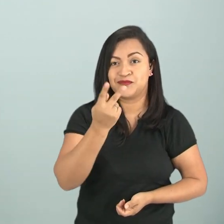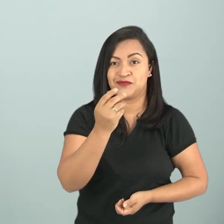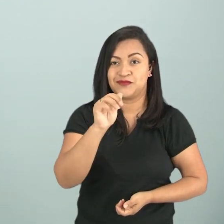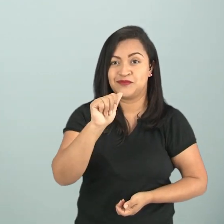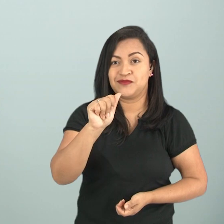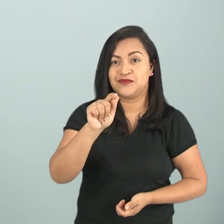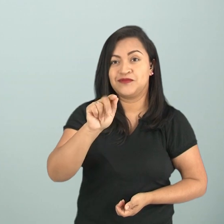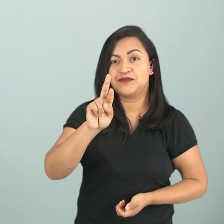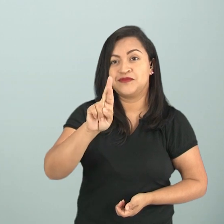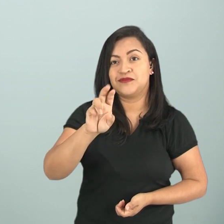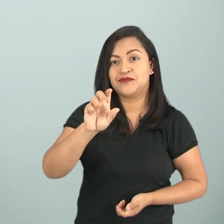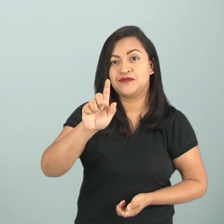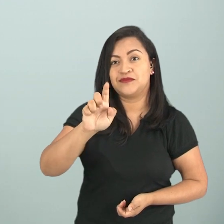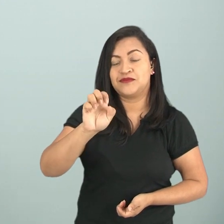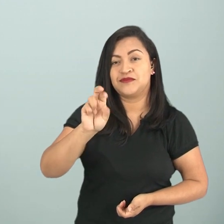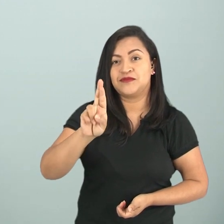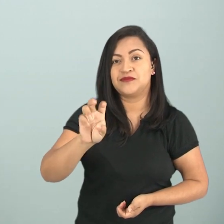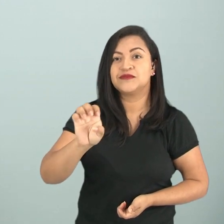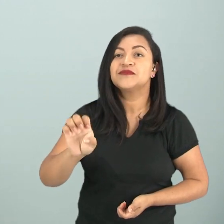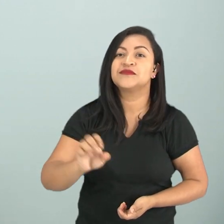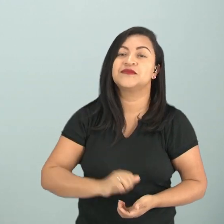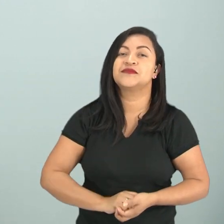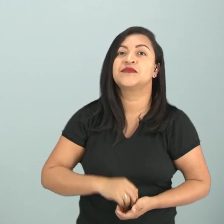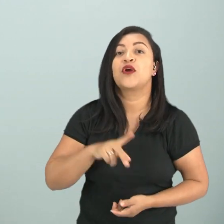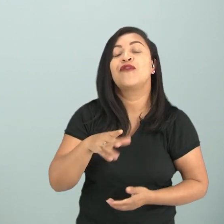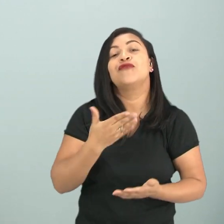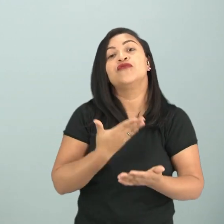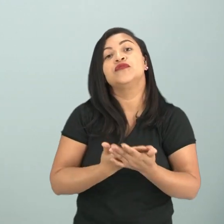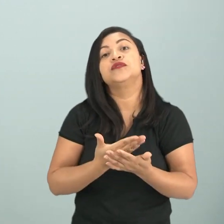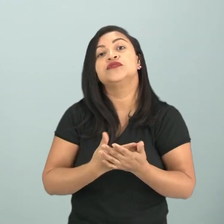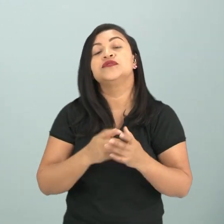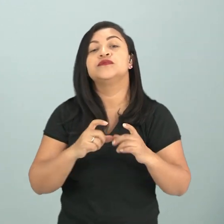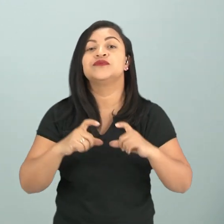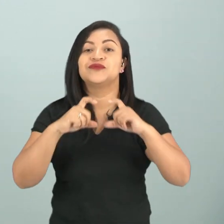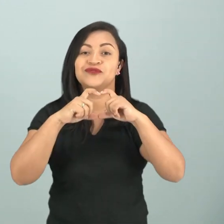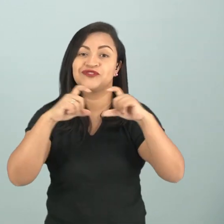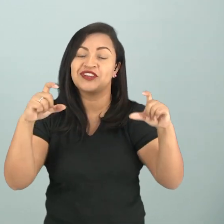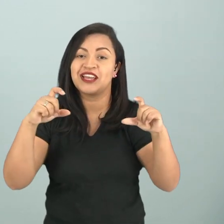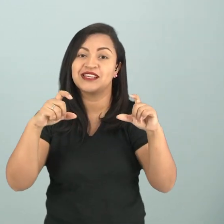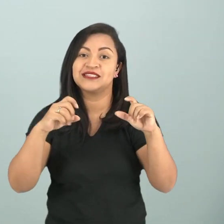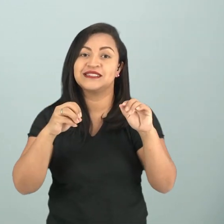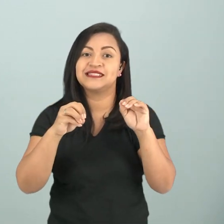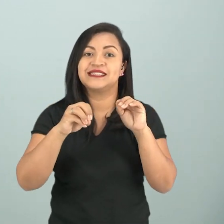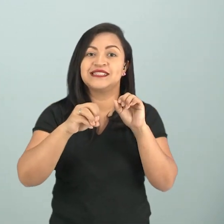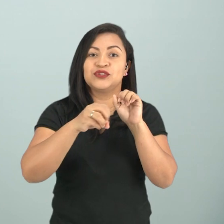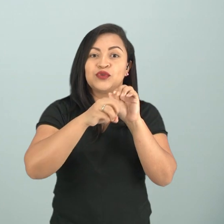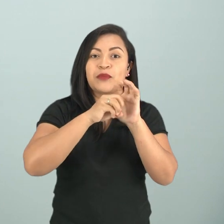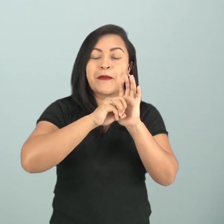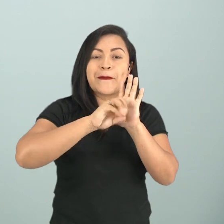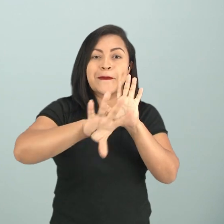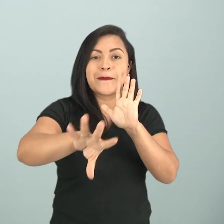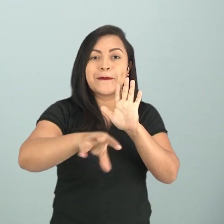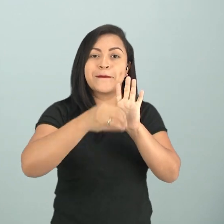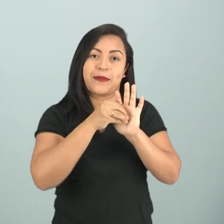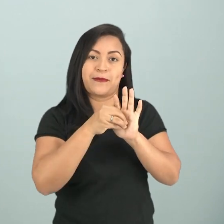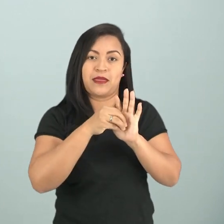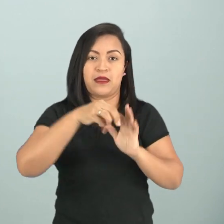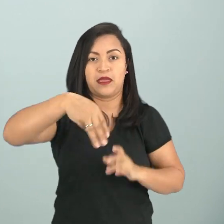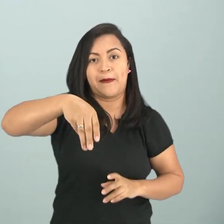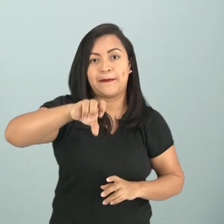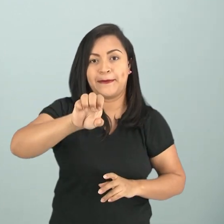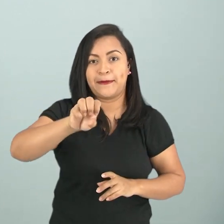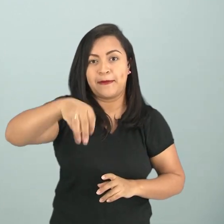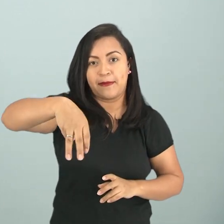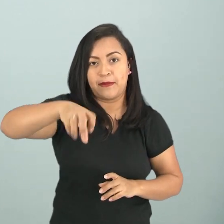viram, vocês estudaram sobre charges e memes. Nós vamos continuar falando sobre gêneros textuais, mas nós vamos falar